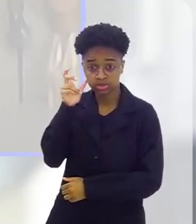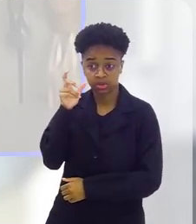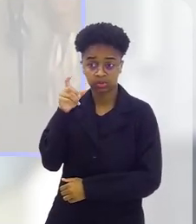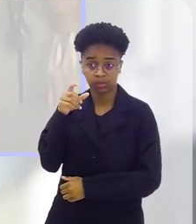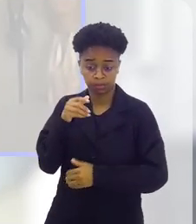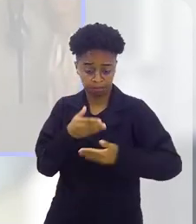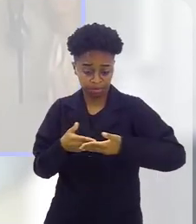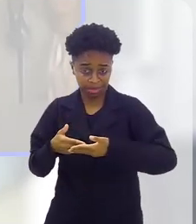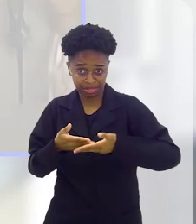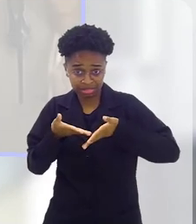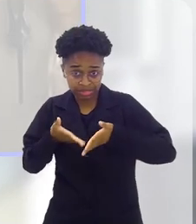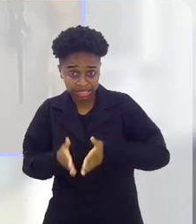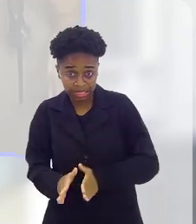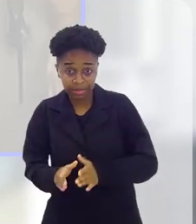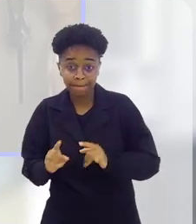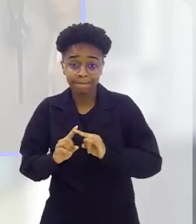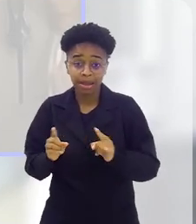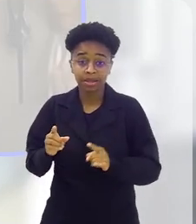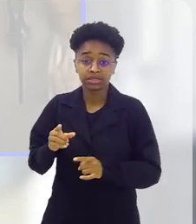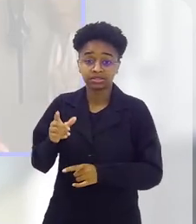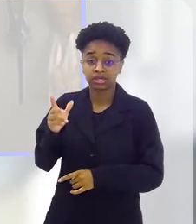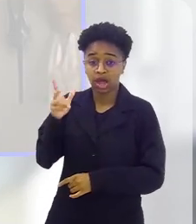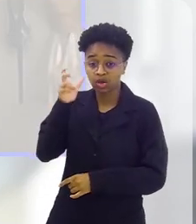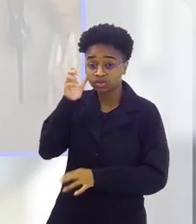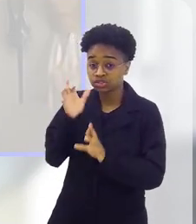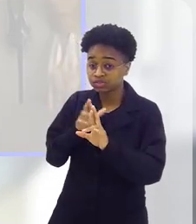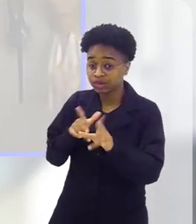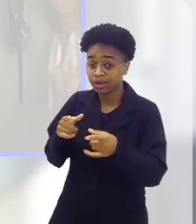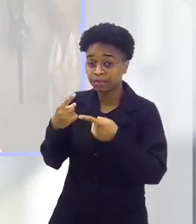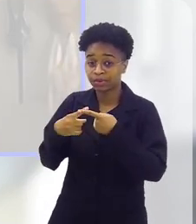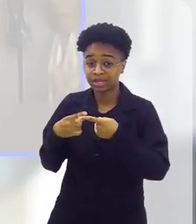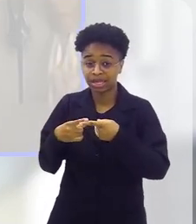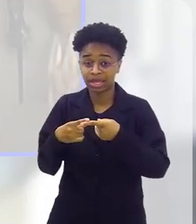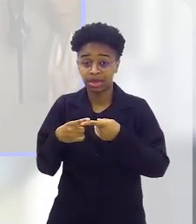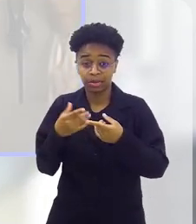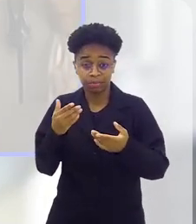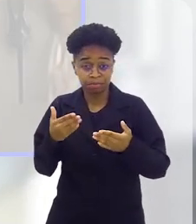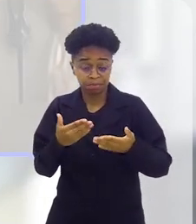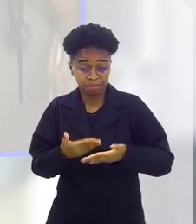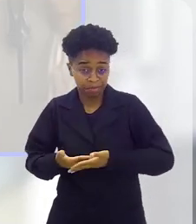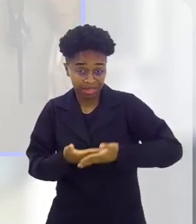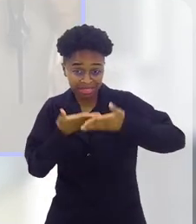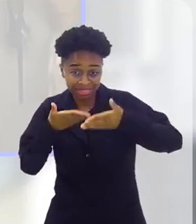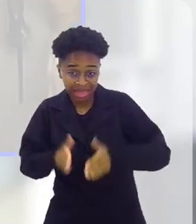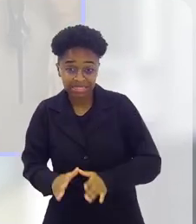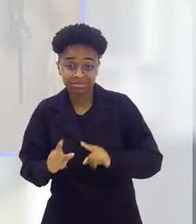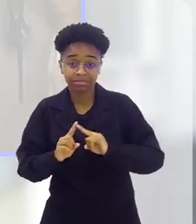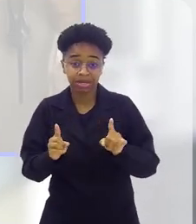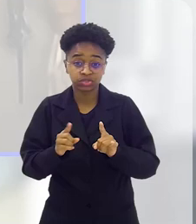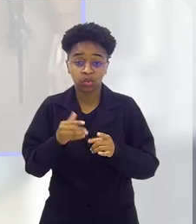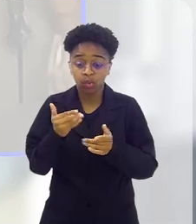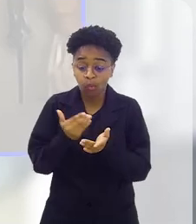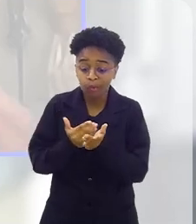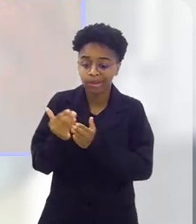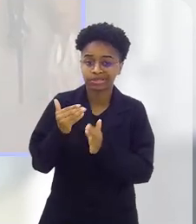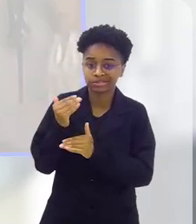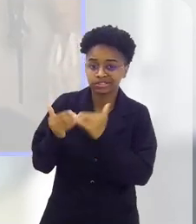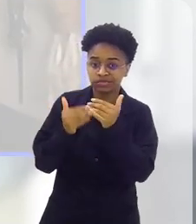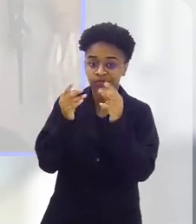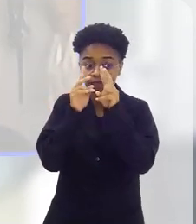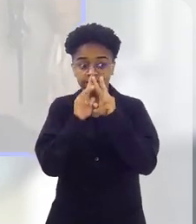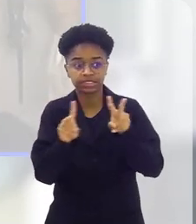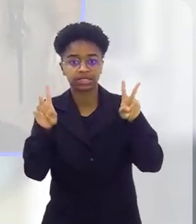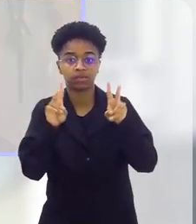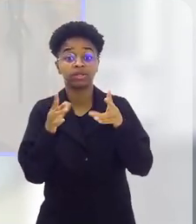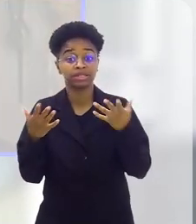quando o bebê nasce, a visão está em plena formação, em pleno desenvolvimento. E quando você